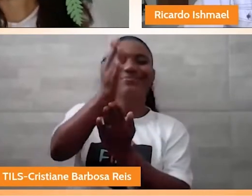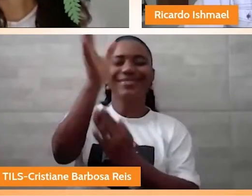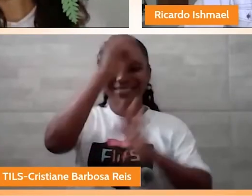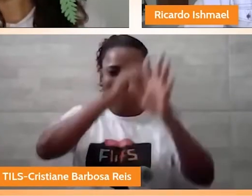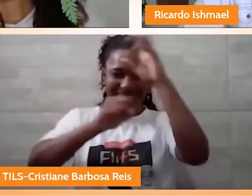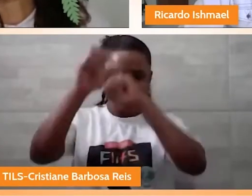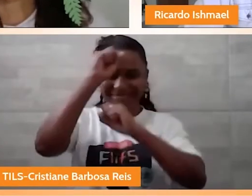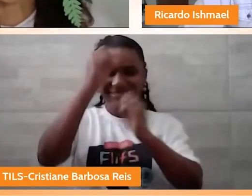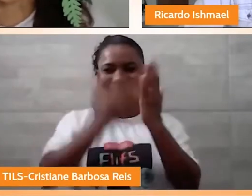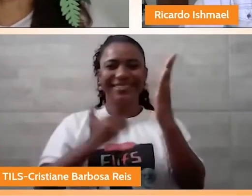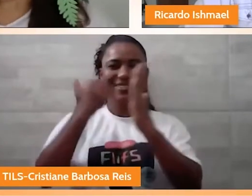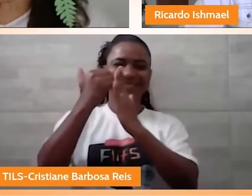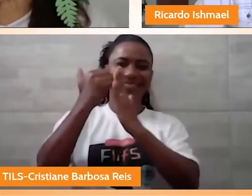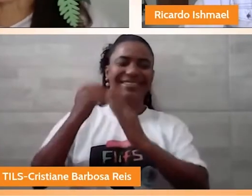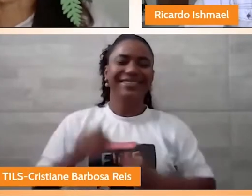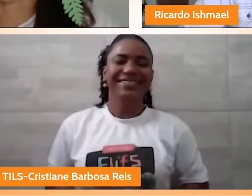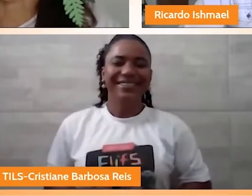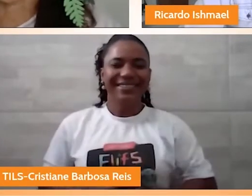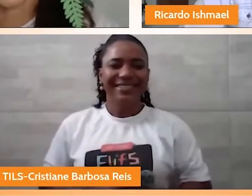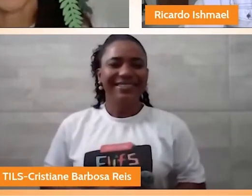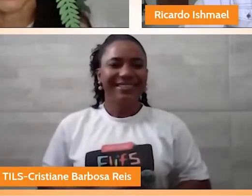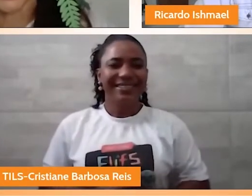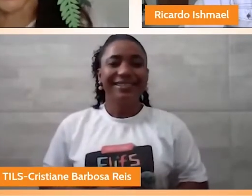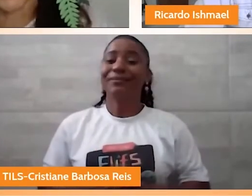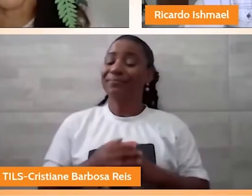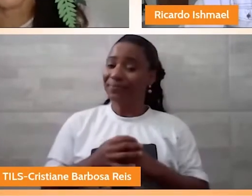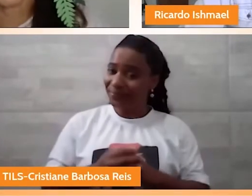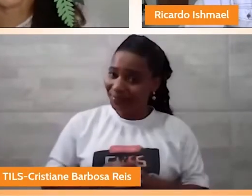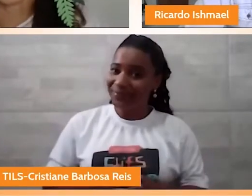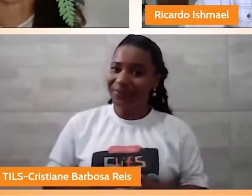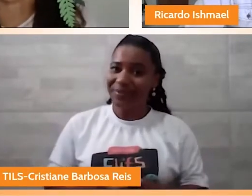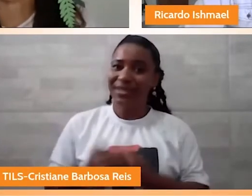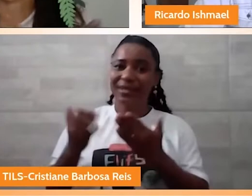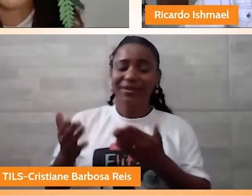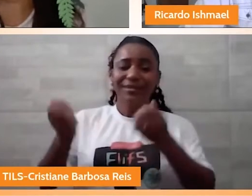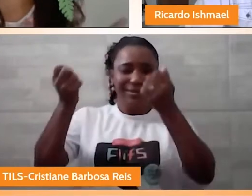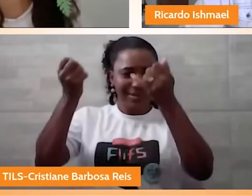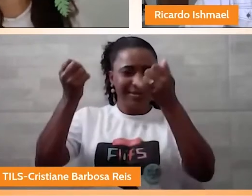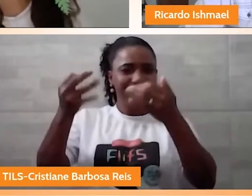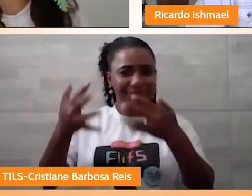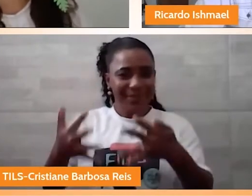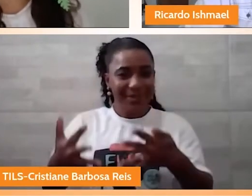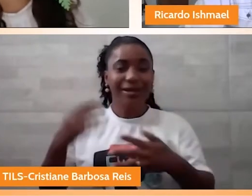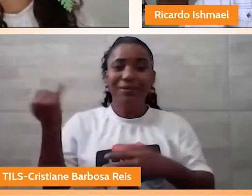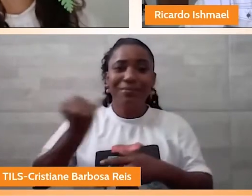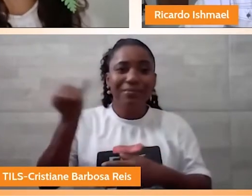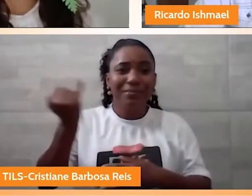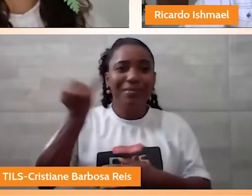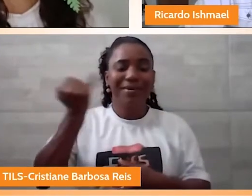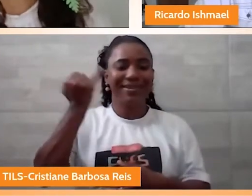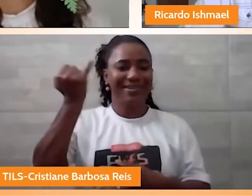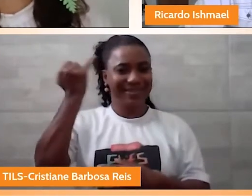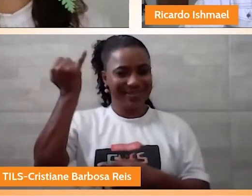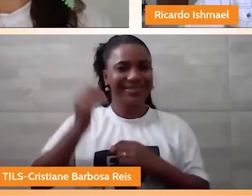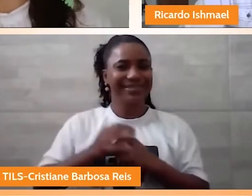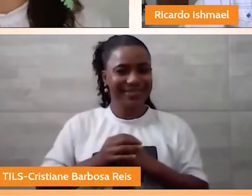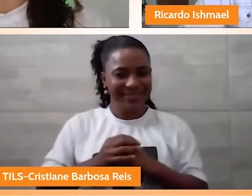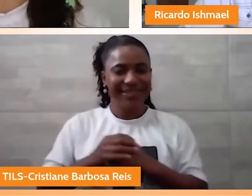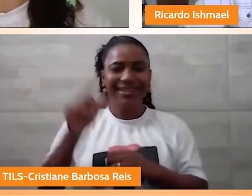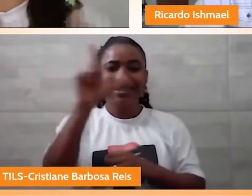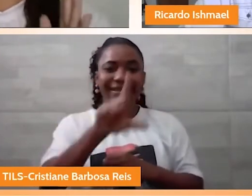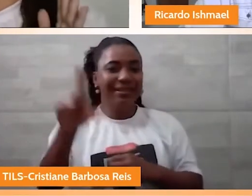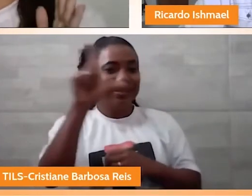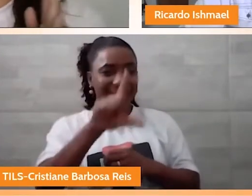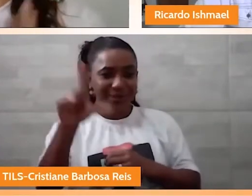Que maravilha! Você traz essa questão da importância desse repertório literário estar presente na escola. E, quando a gente